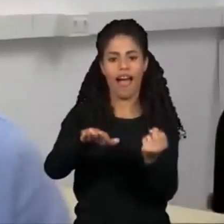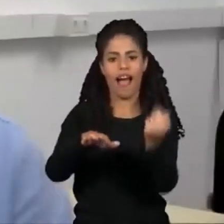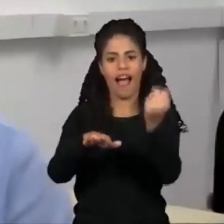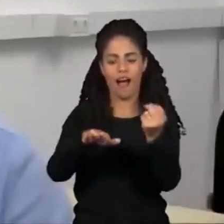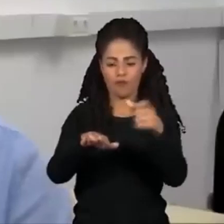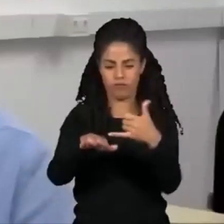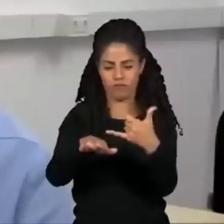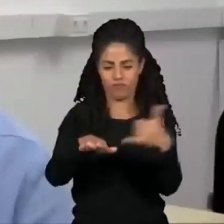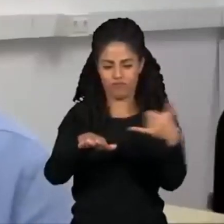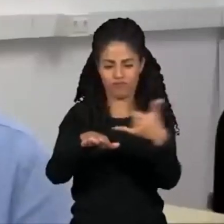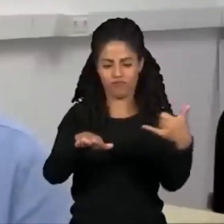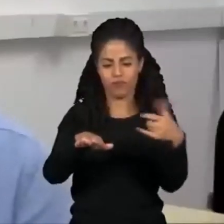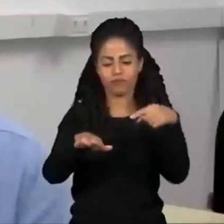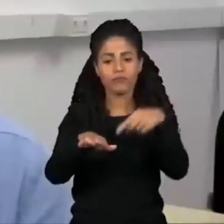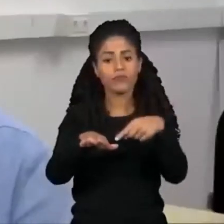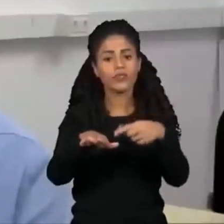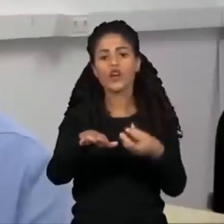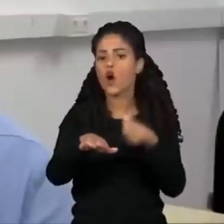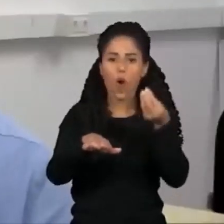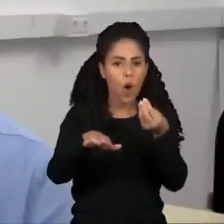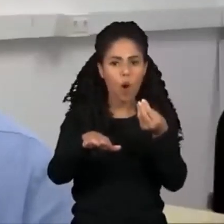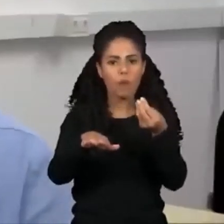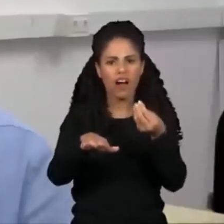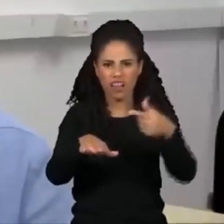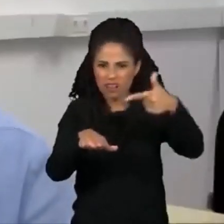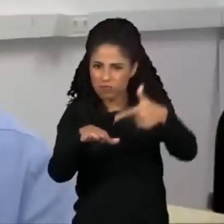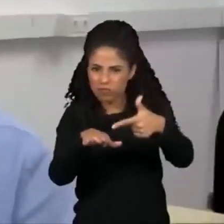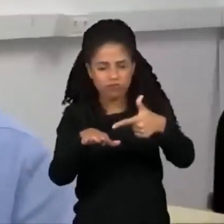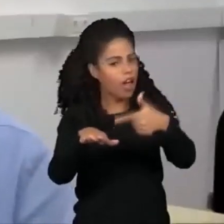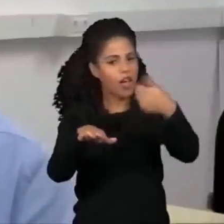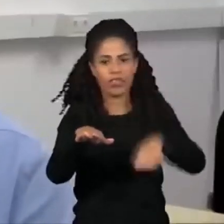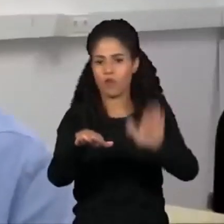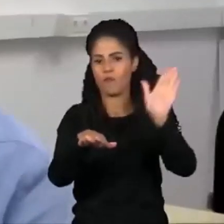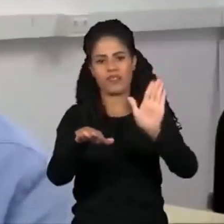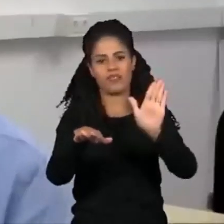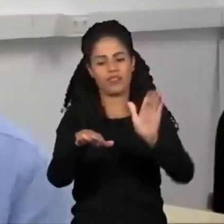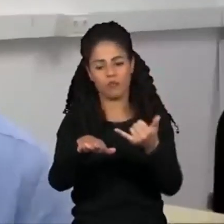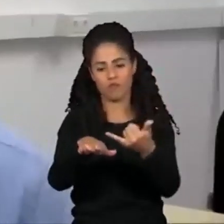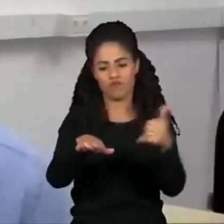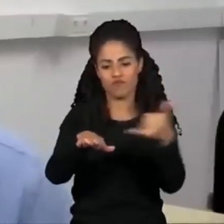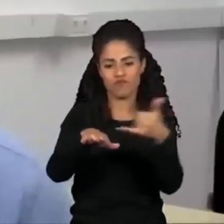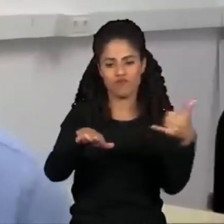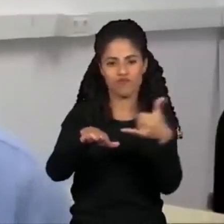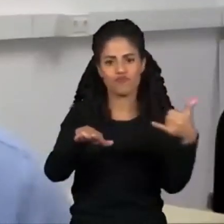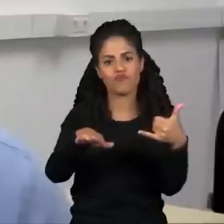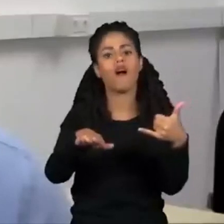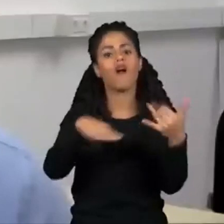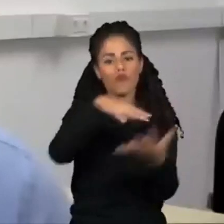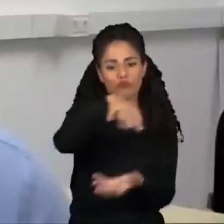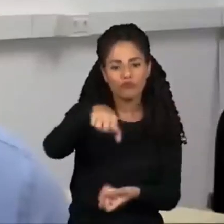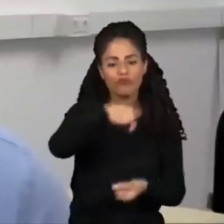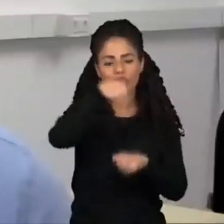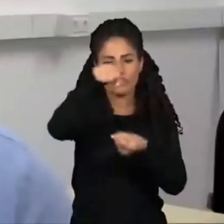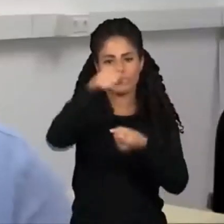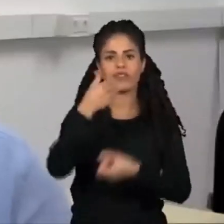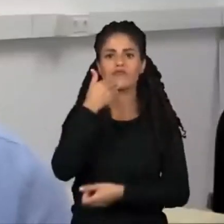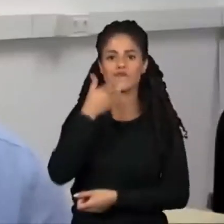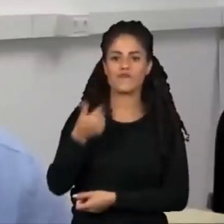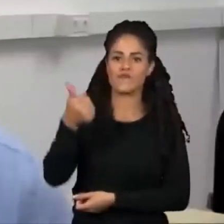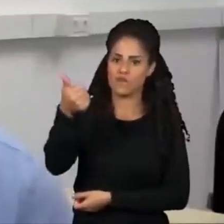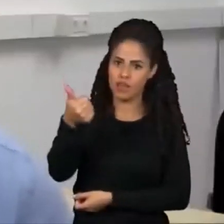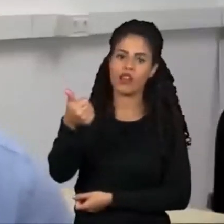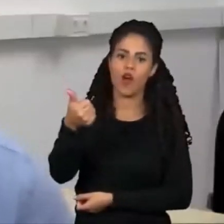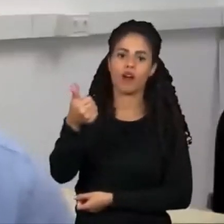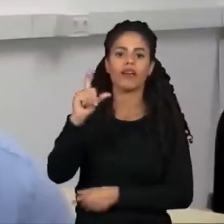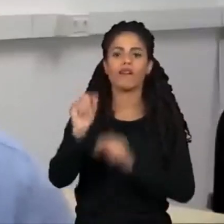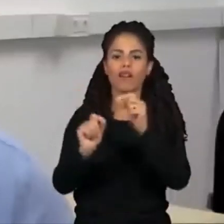carro elétrico abastecendo esse carro, ou carregando as baterias desse carro com uma energia que emite uma quantidade